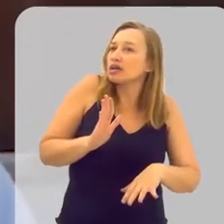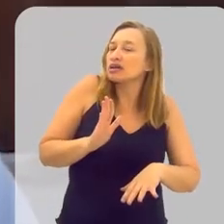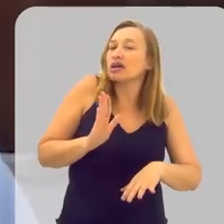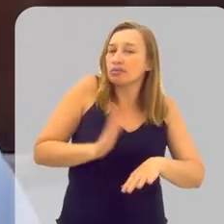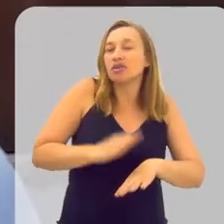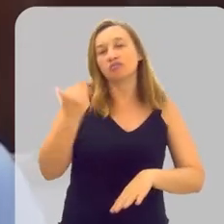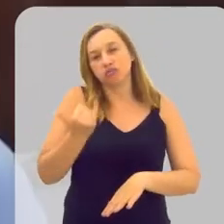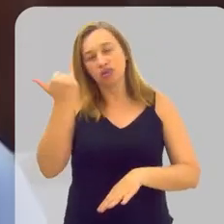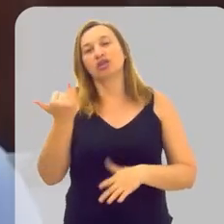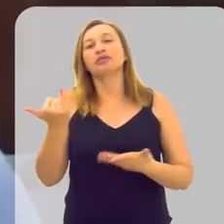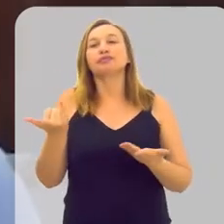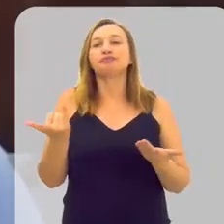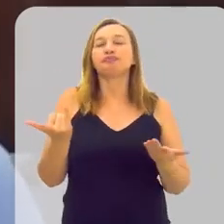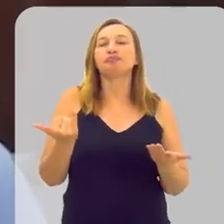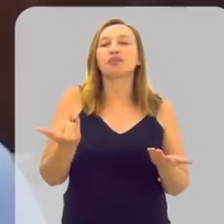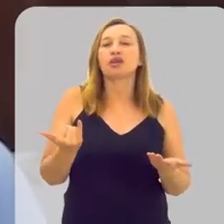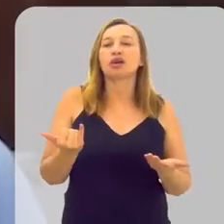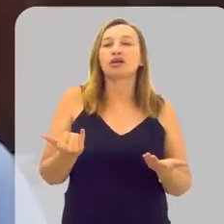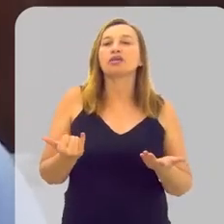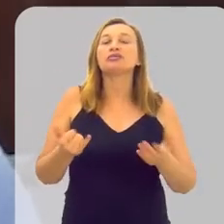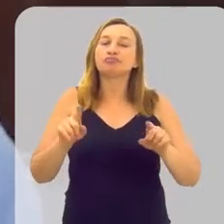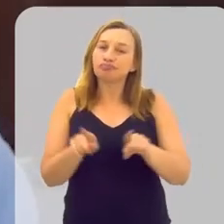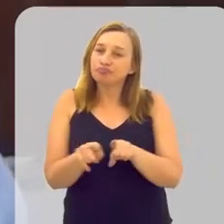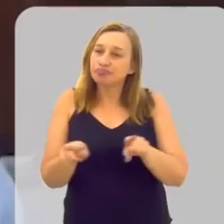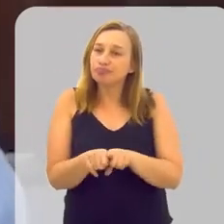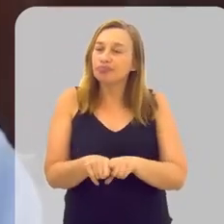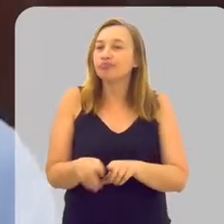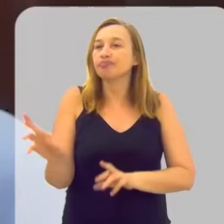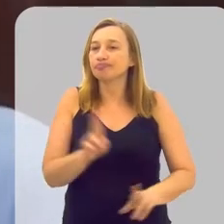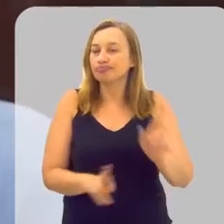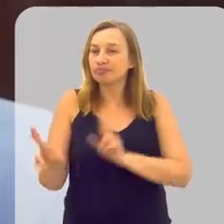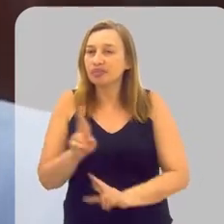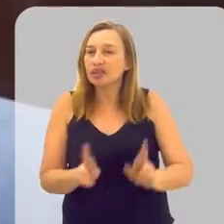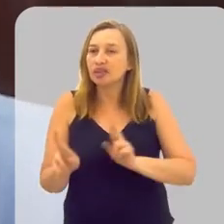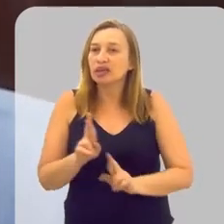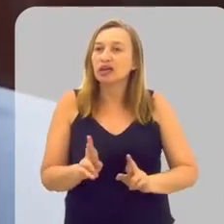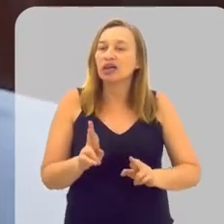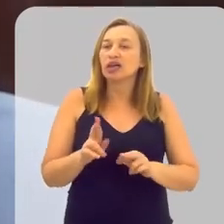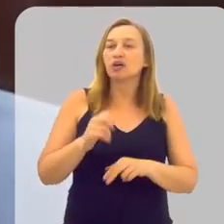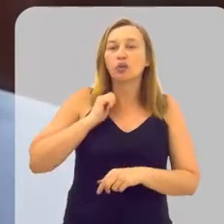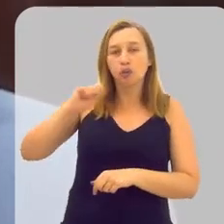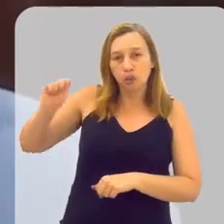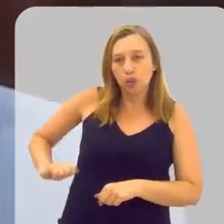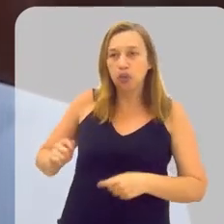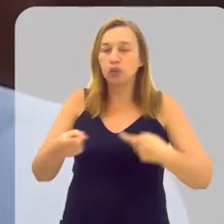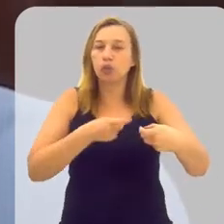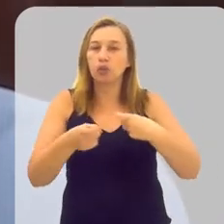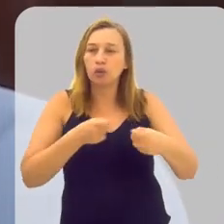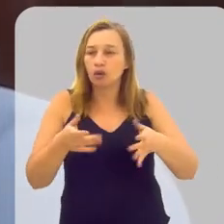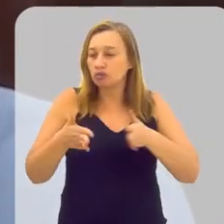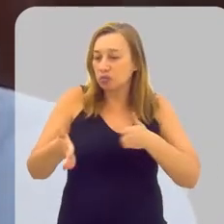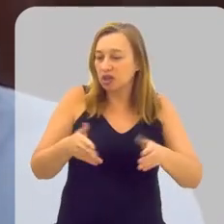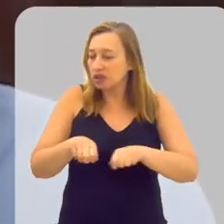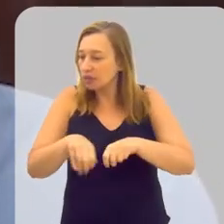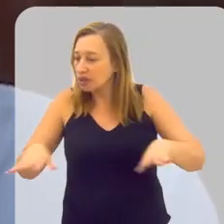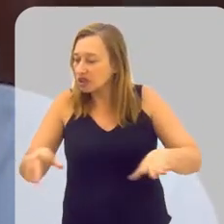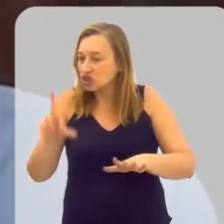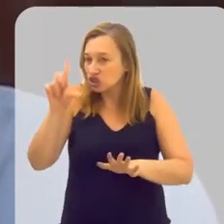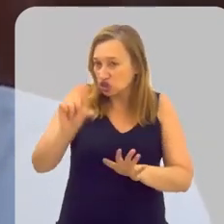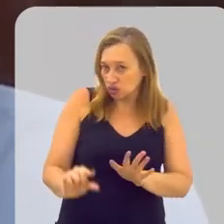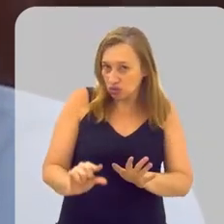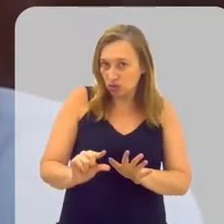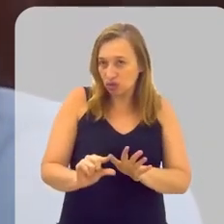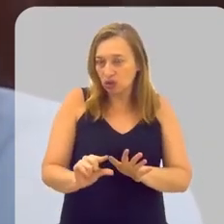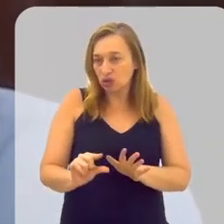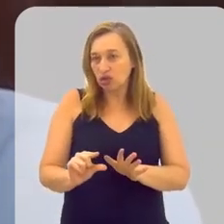vez mais importante. E aí, mais especificamente com relação à parte da guerra da Ucrânia, porque durante a pandemia a gente teve